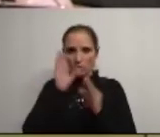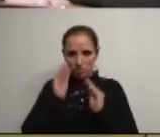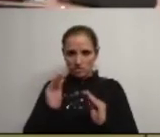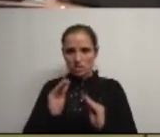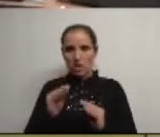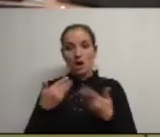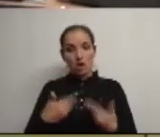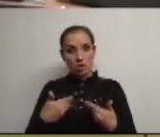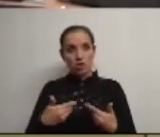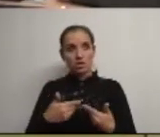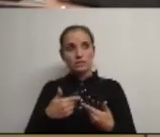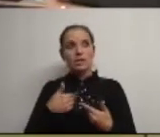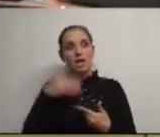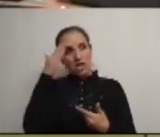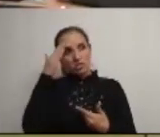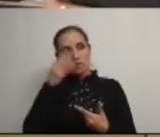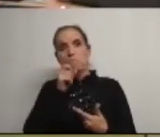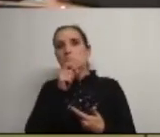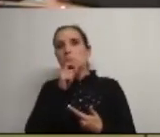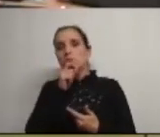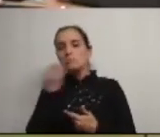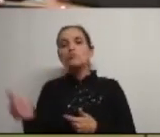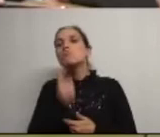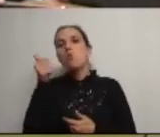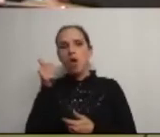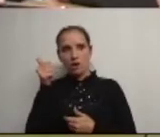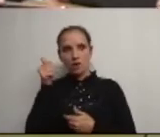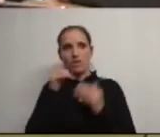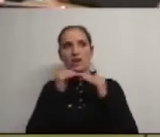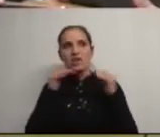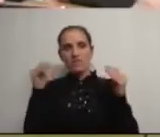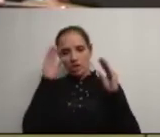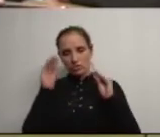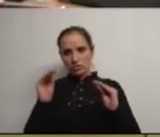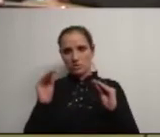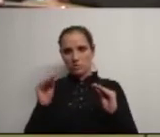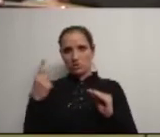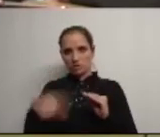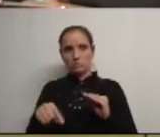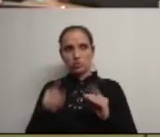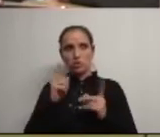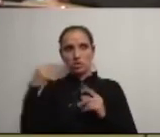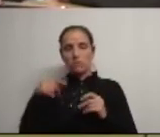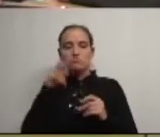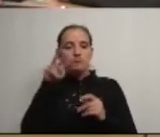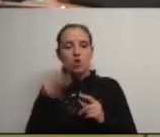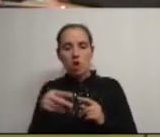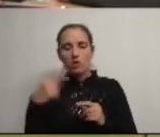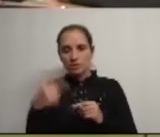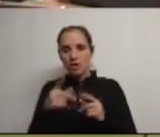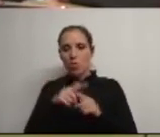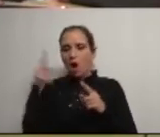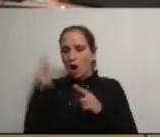agora entendemos é que podemos melhorar o nível da educação que temos porque aquilo que temos assistido é